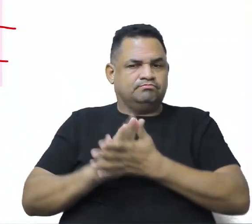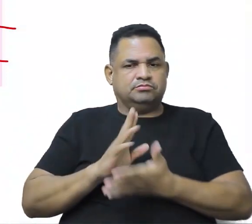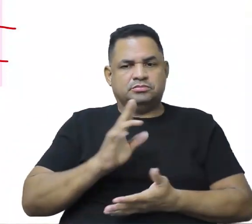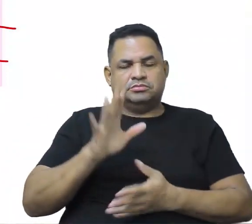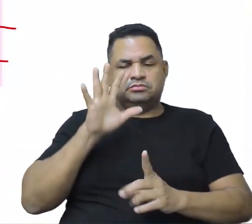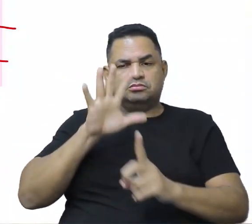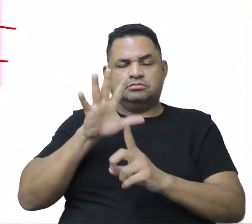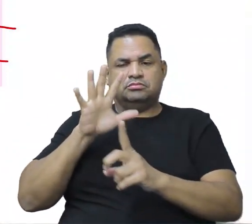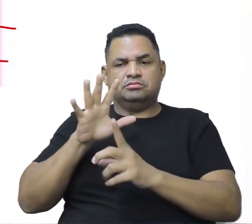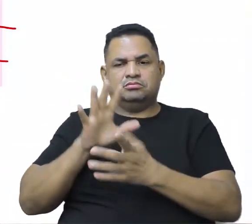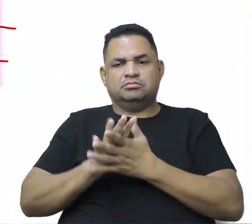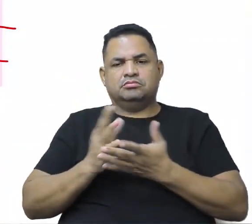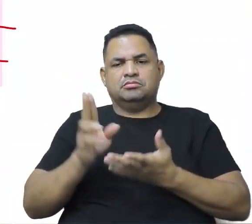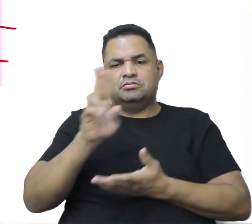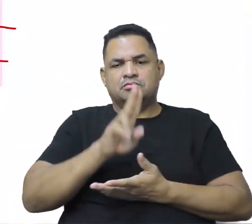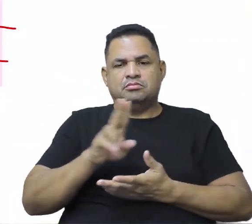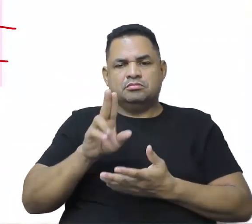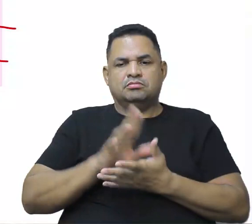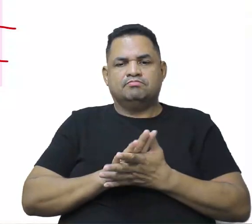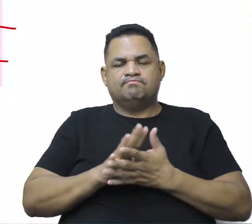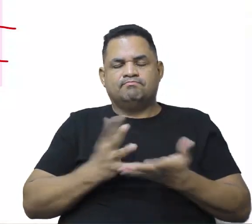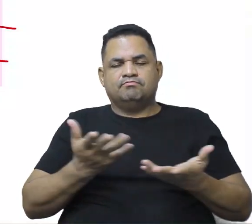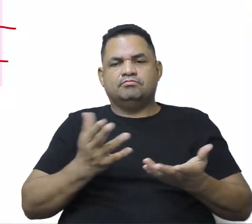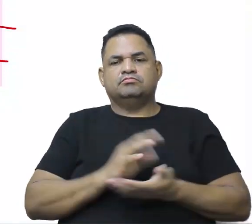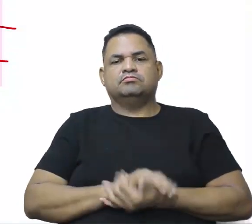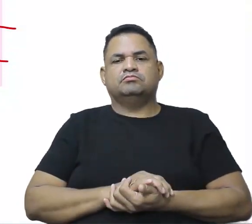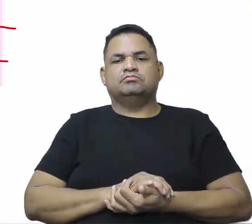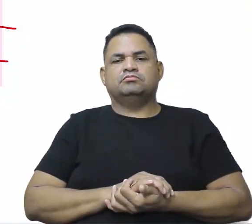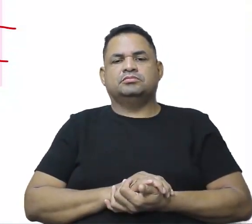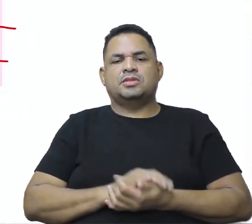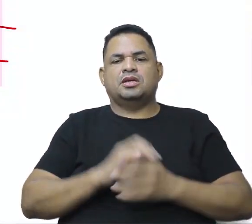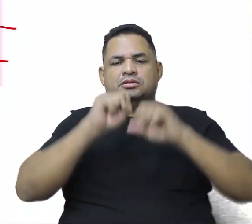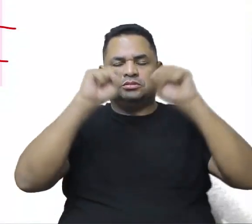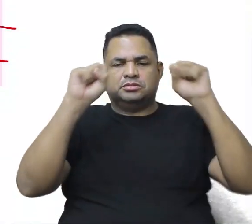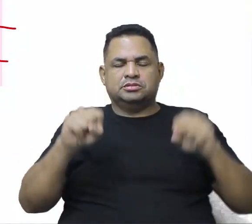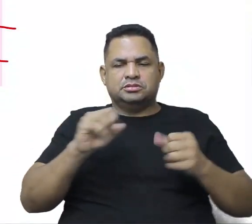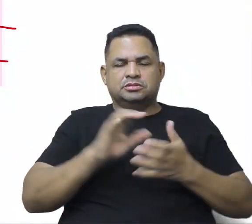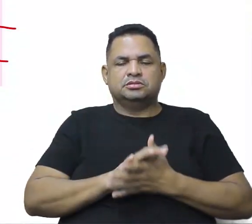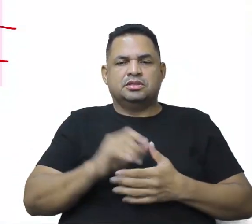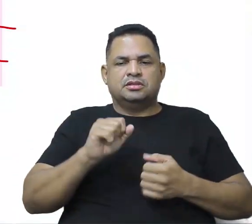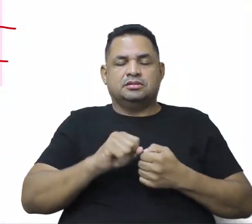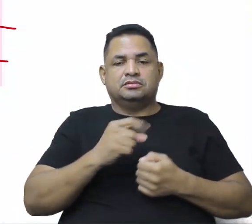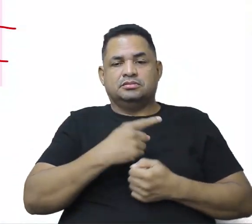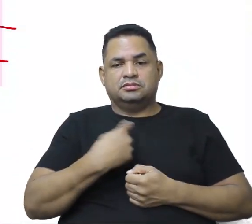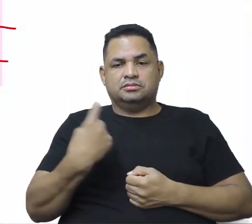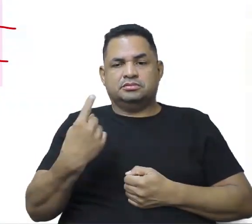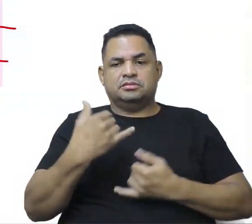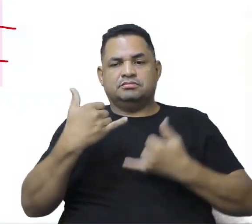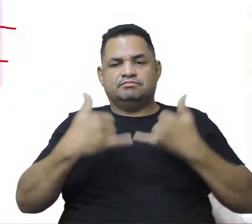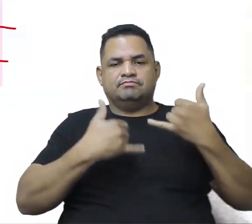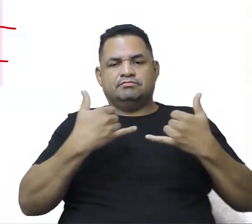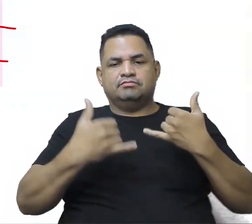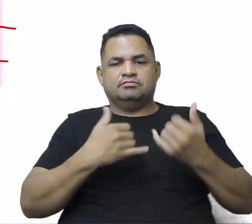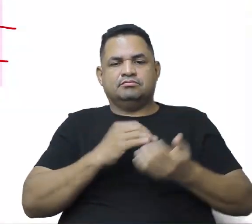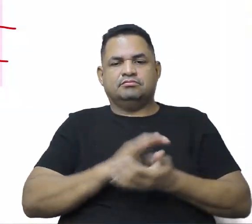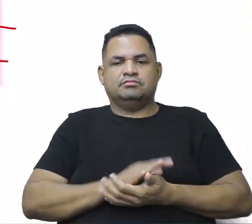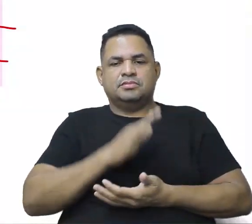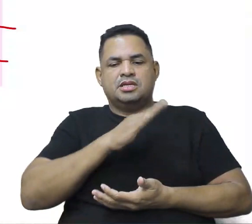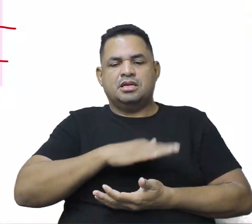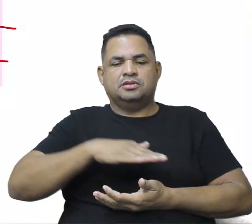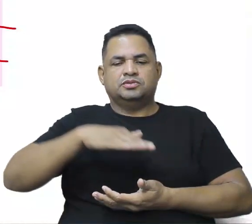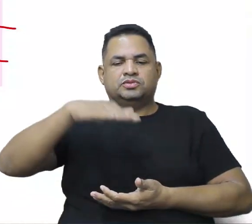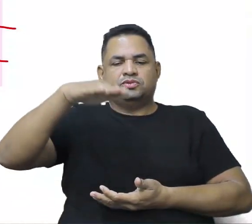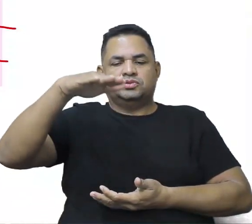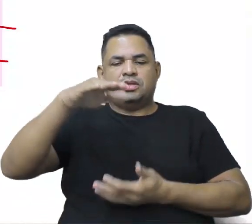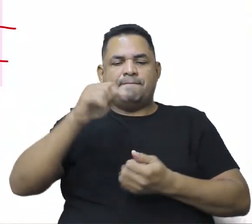influenciado por esse consumo perverso, né? Que o sistema vai fazendo com a gente. A já brinca, né? Que a vida de adulto é pagar boleto,